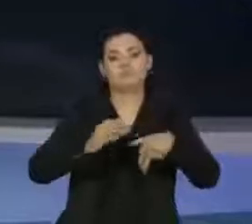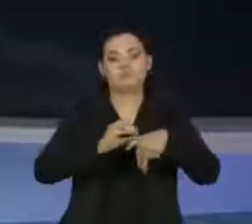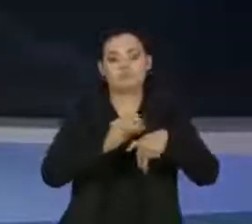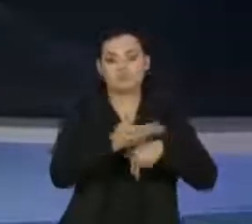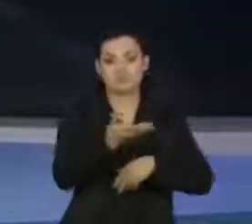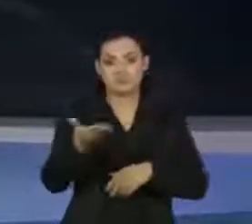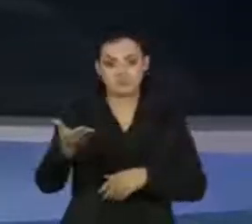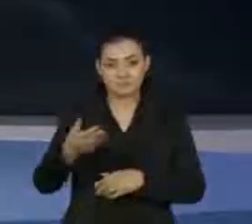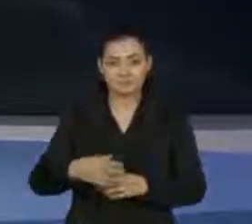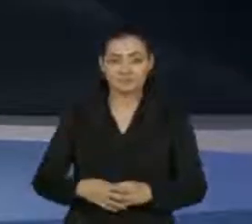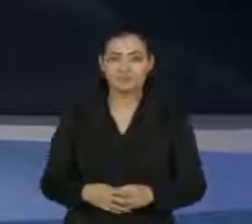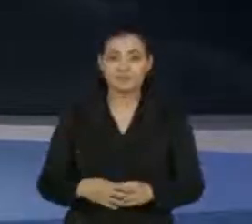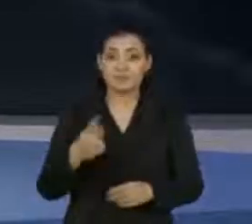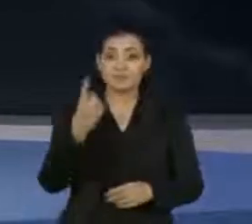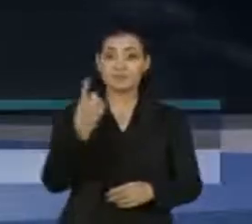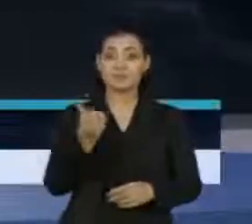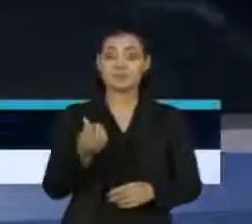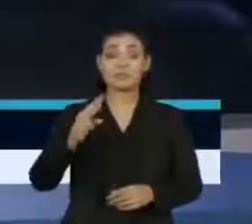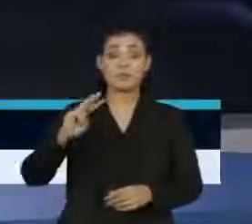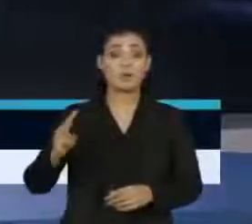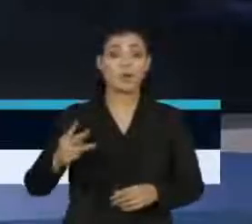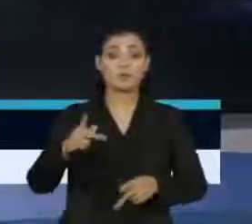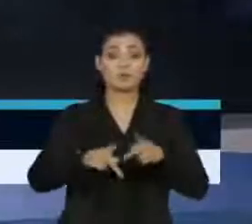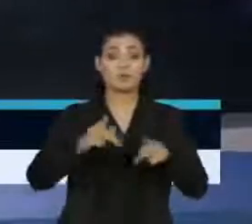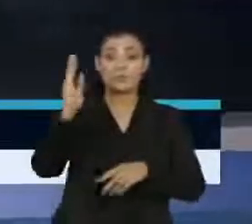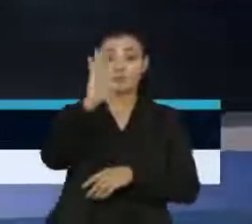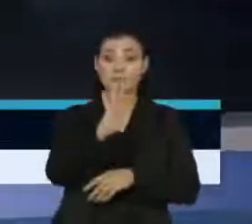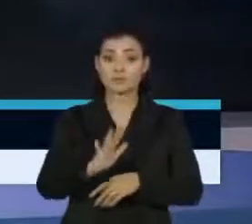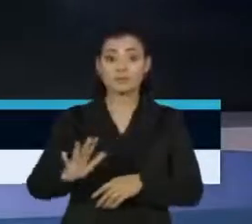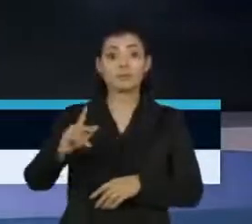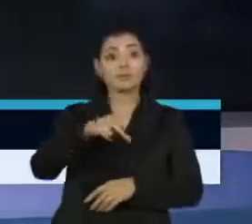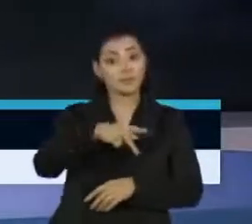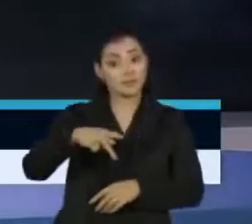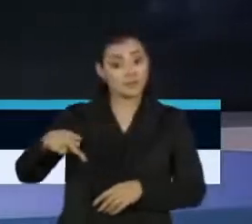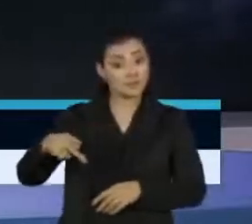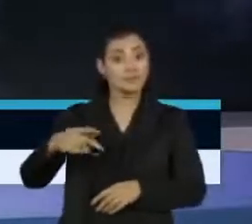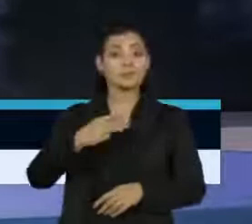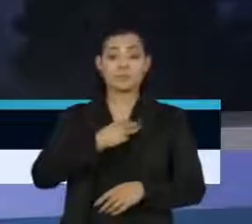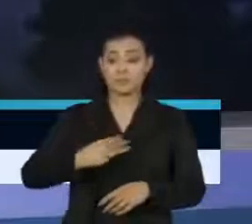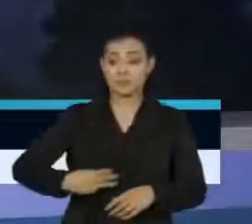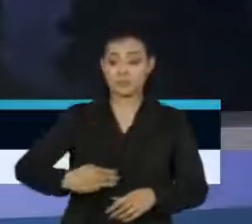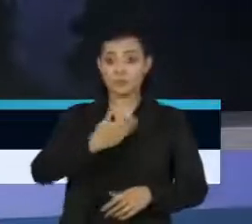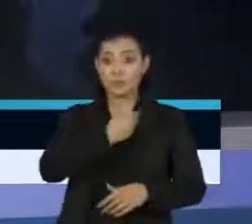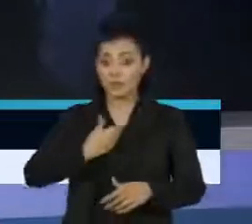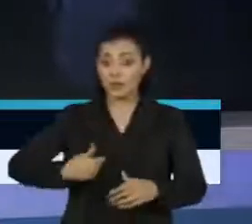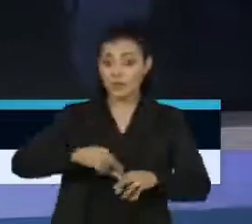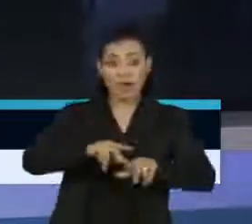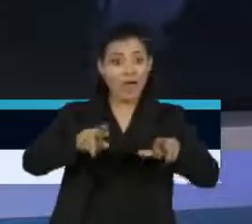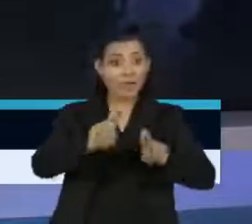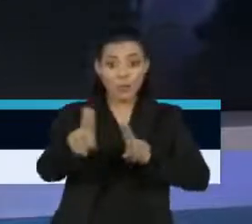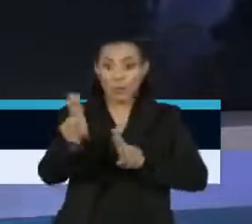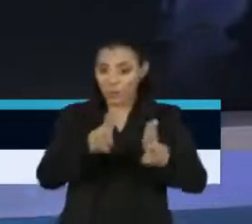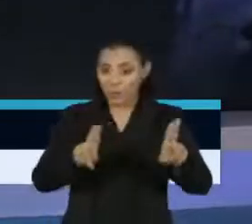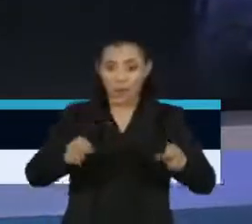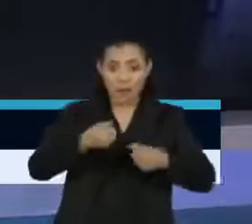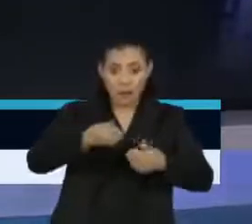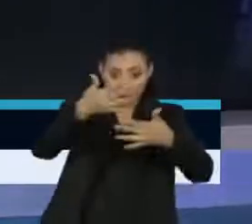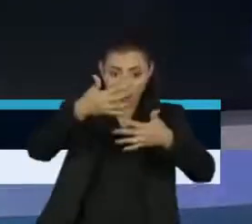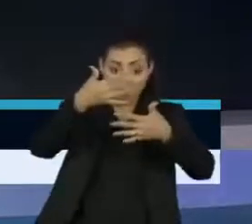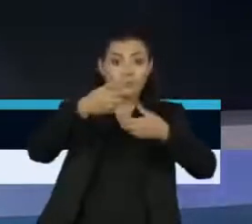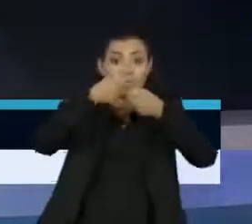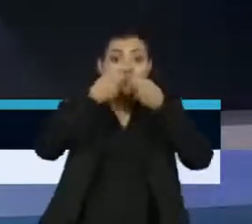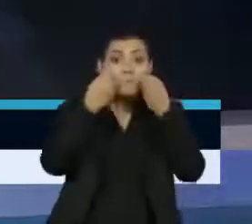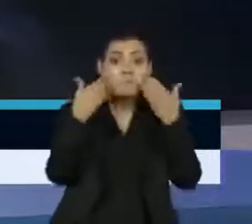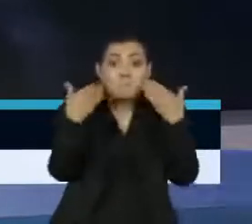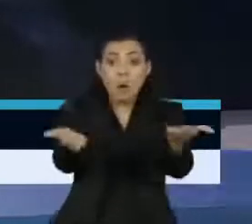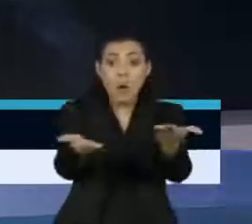Dados pessoais de 16 milhões de brasileiros, incluindo o presidente, ministros e governadores, foram vazados na internet.